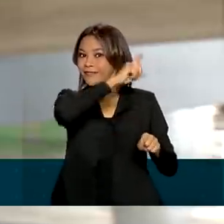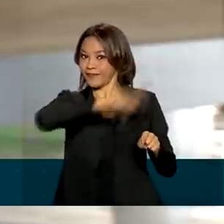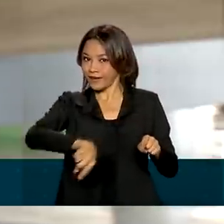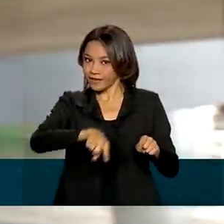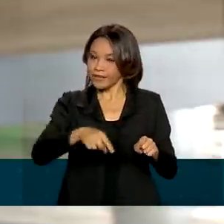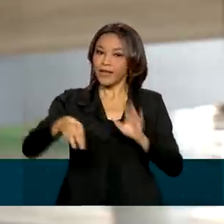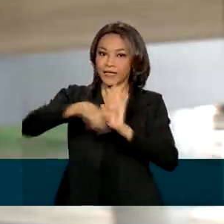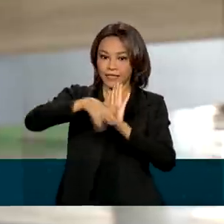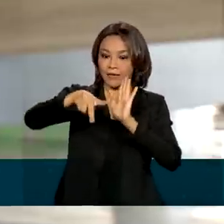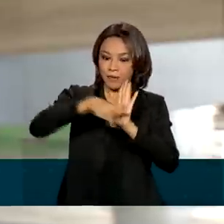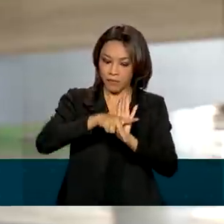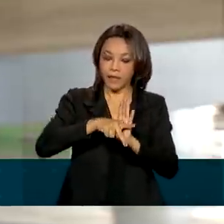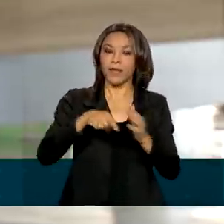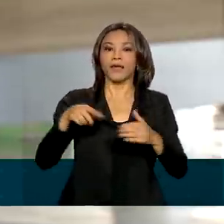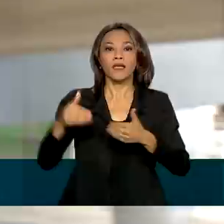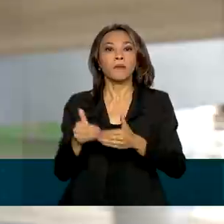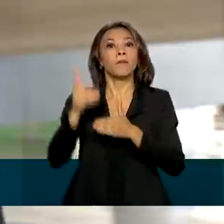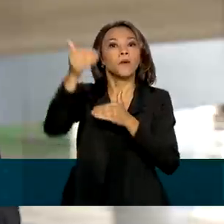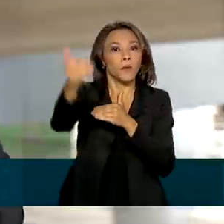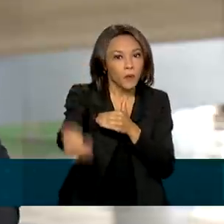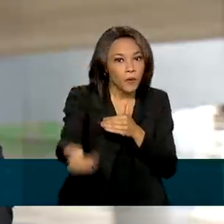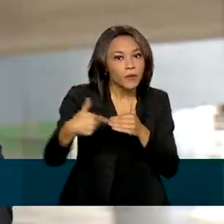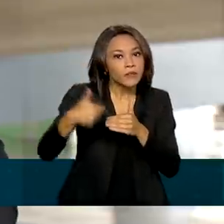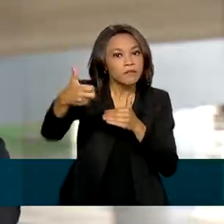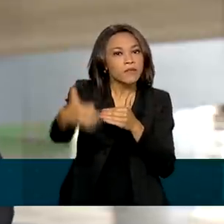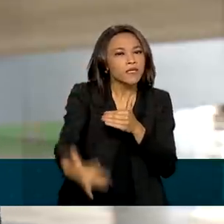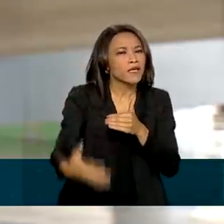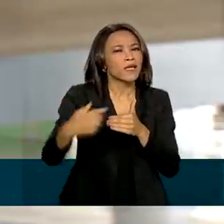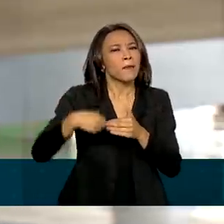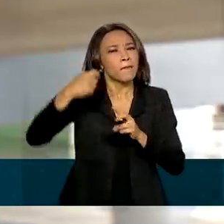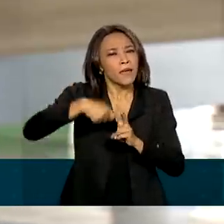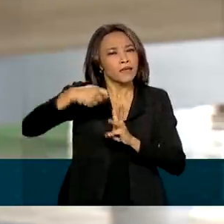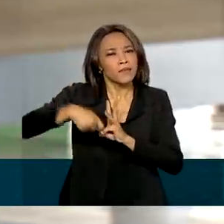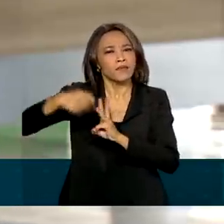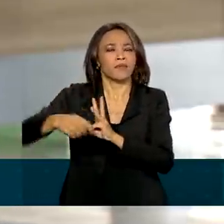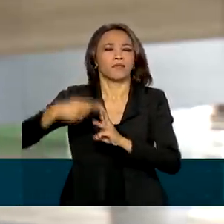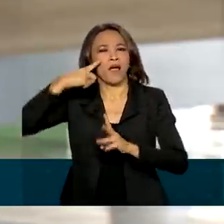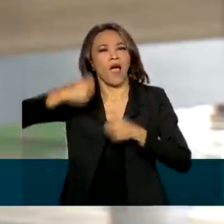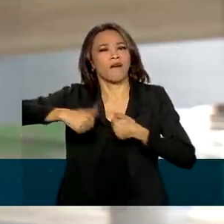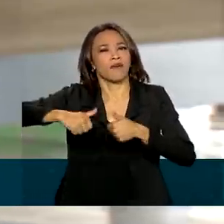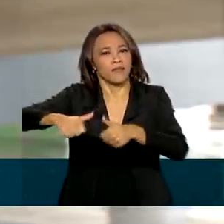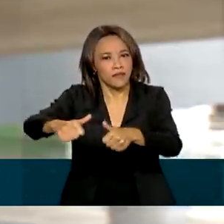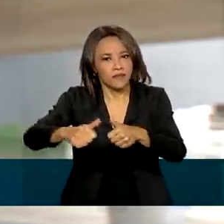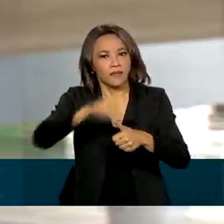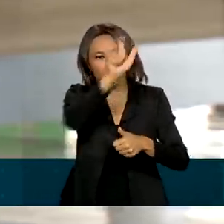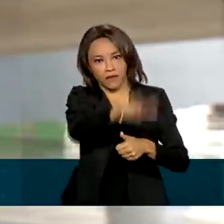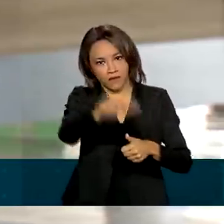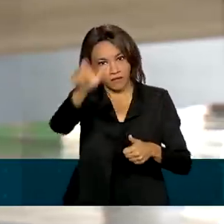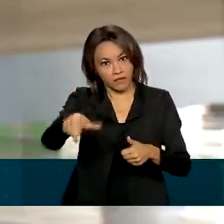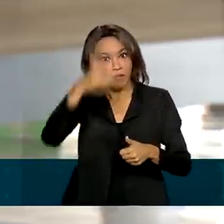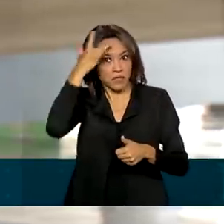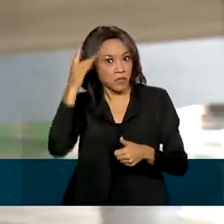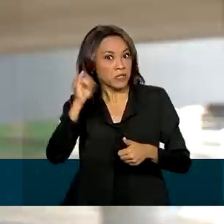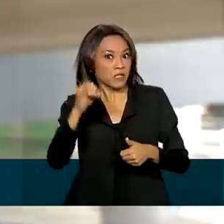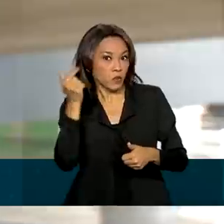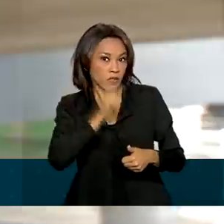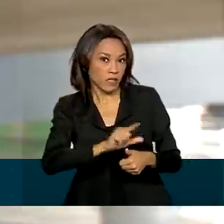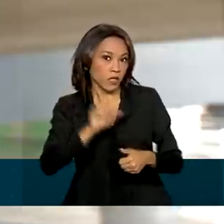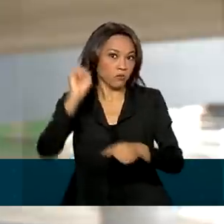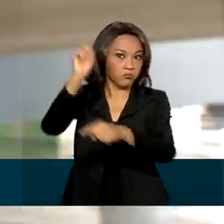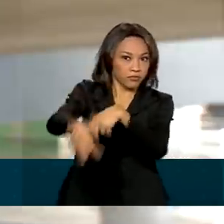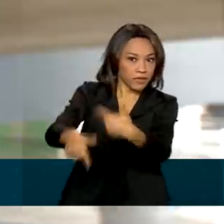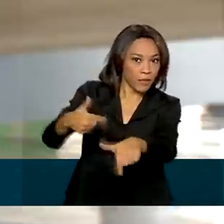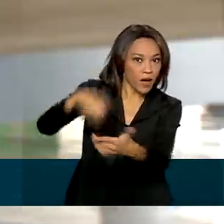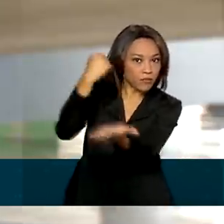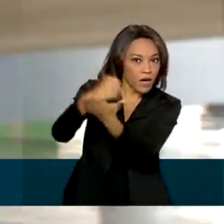medida provisória que prorrogou a extensão do benefício define que todo mês seja feita uma reavaliação da situação do beneficiário. Para saber se ele conseguiu emprego ou até